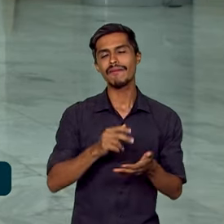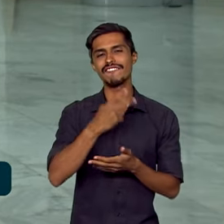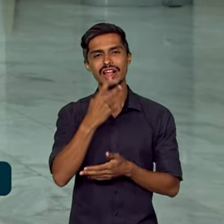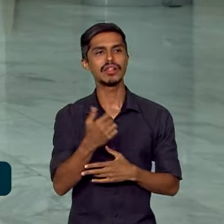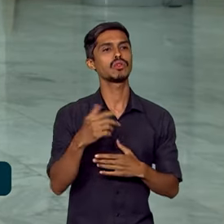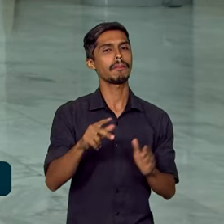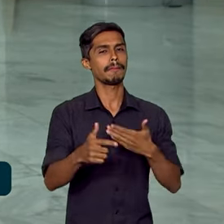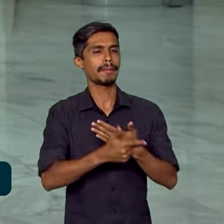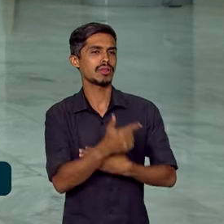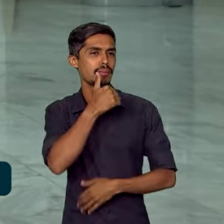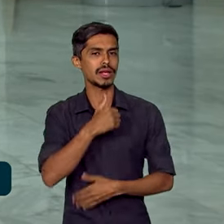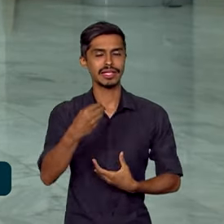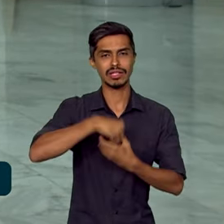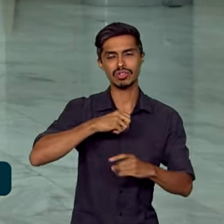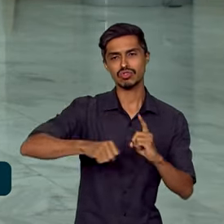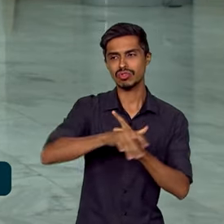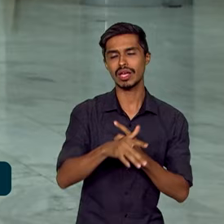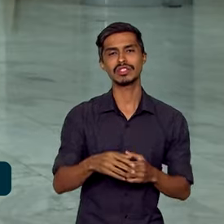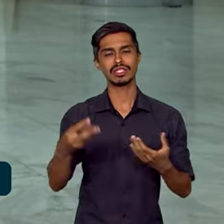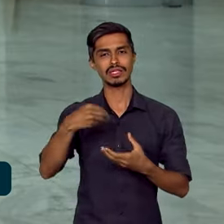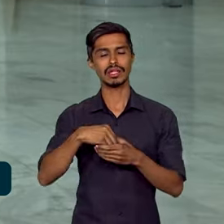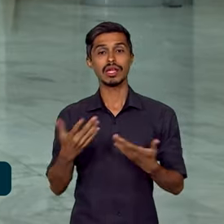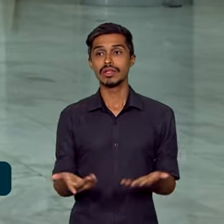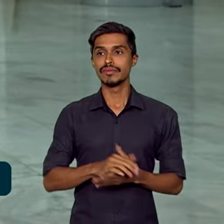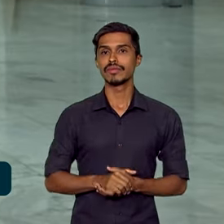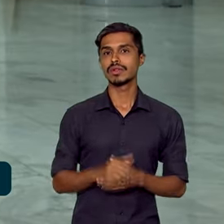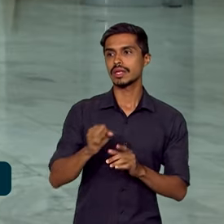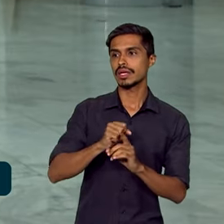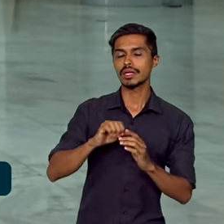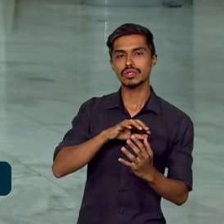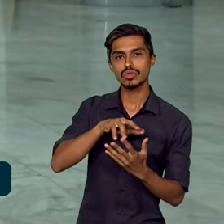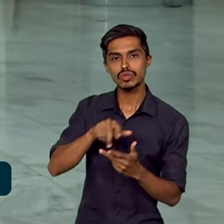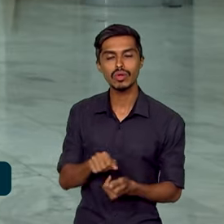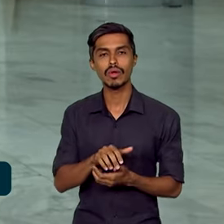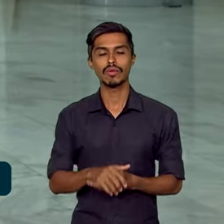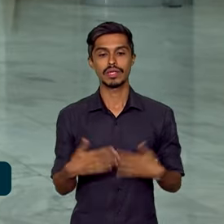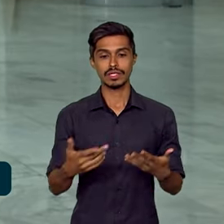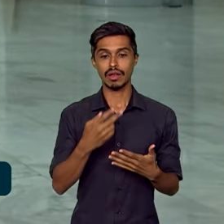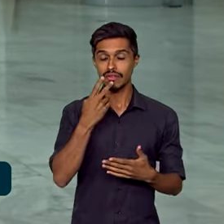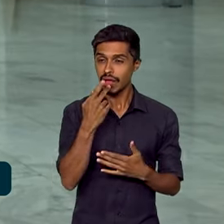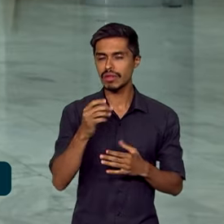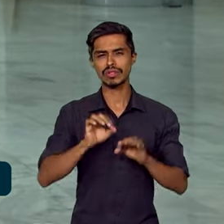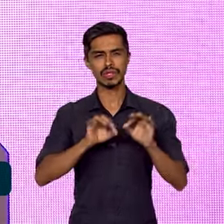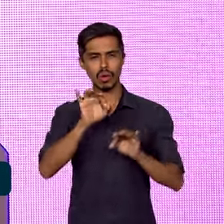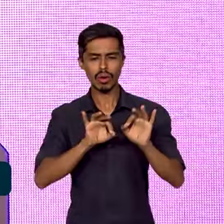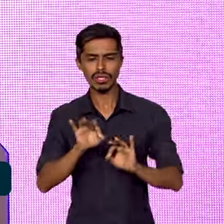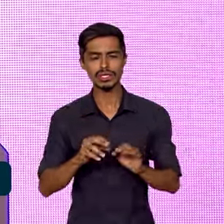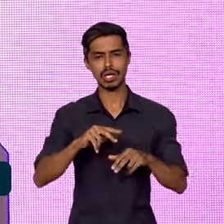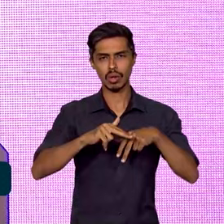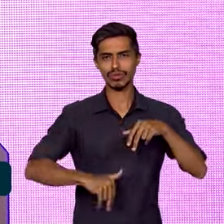sociedades modernas e a necessidade de promoção de agendas que reduzam as desigualdades de gênero.